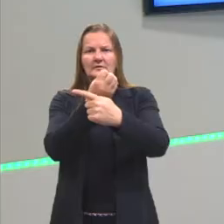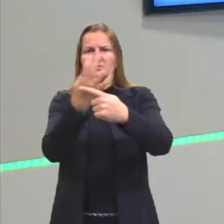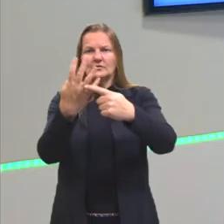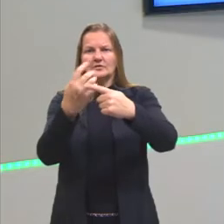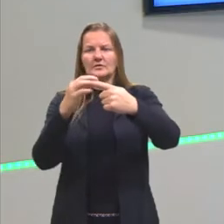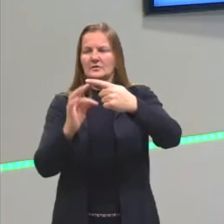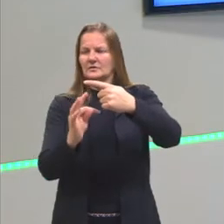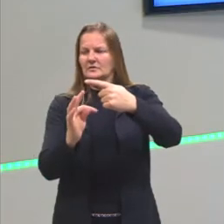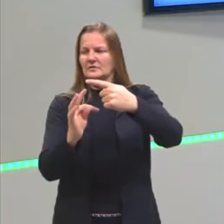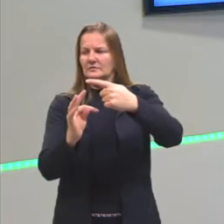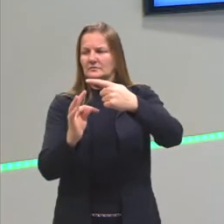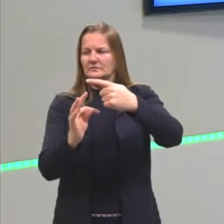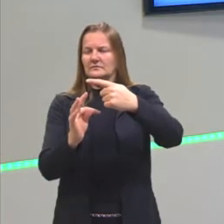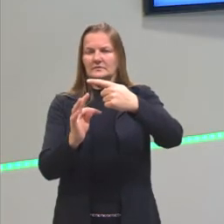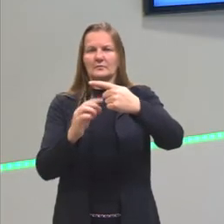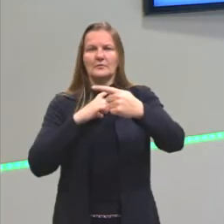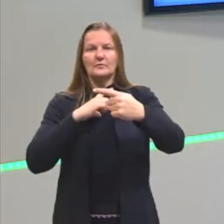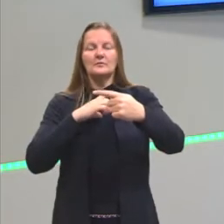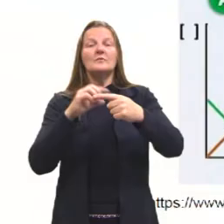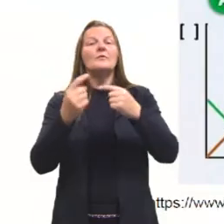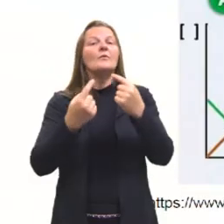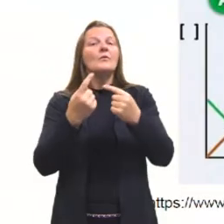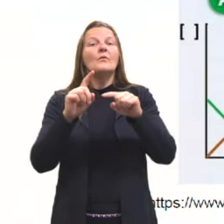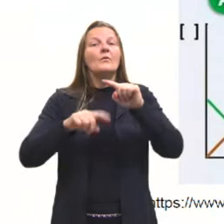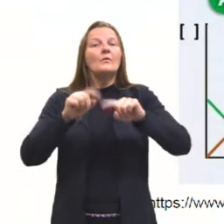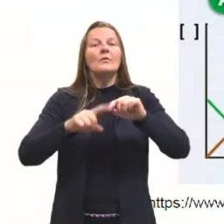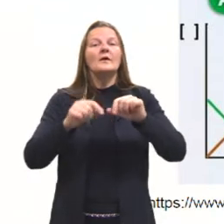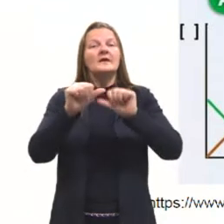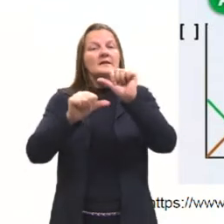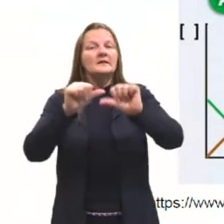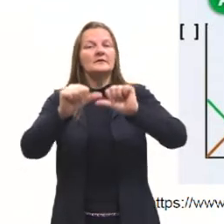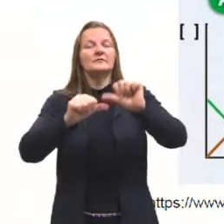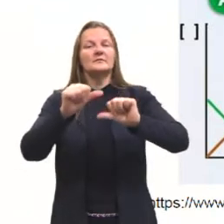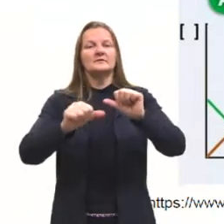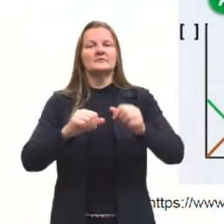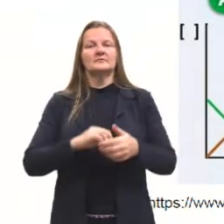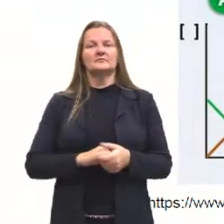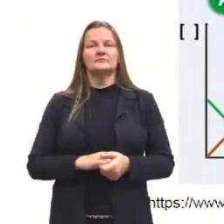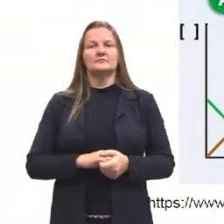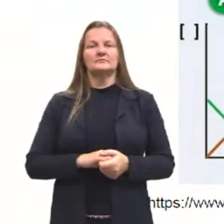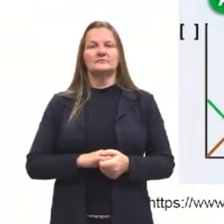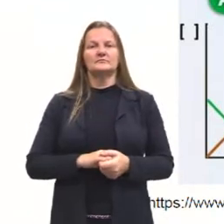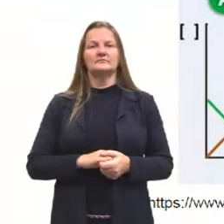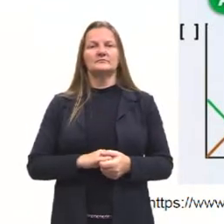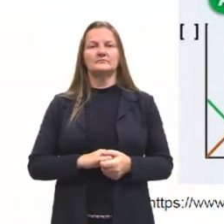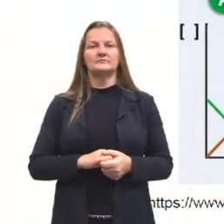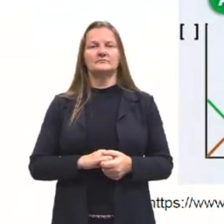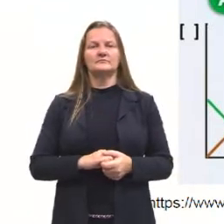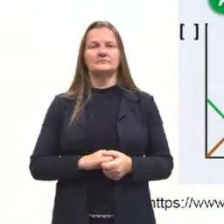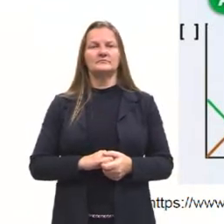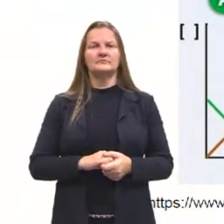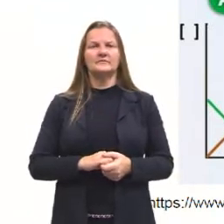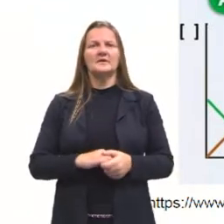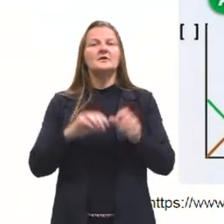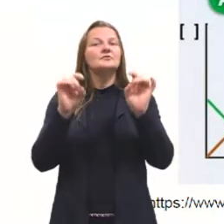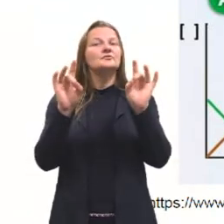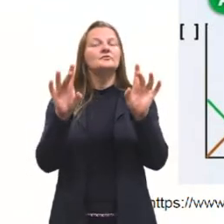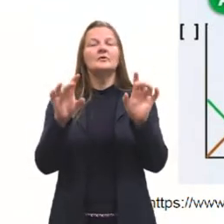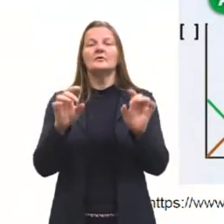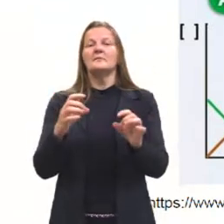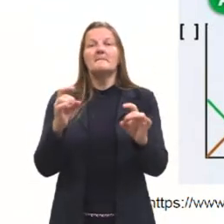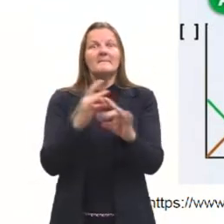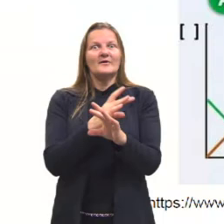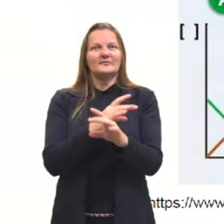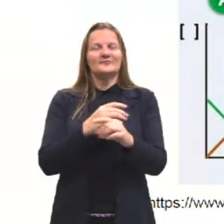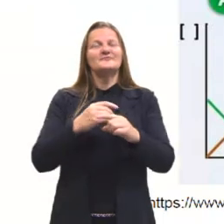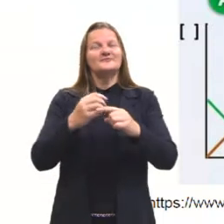tempo que ocorreu essa transformação, tá? Isso só vai cessar através